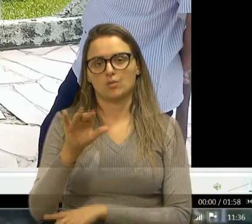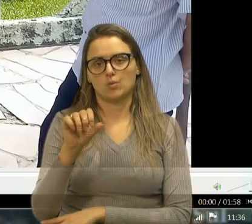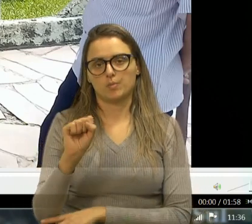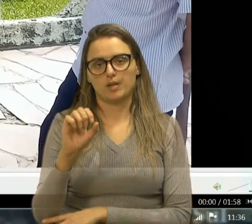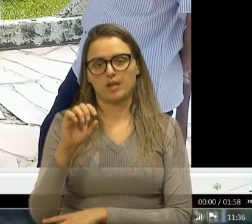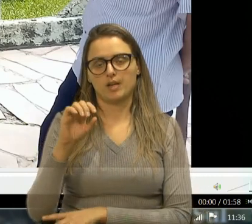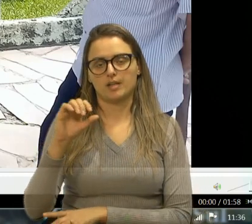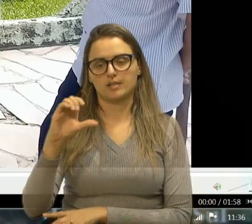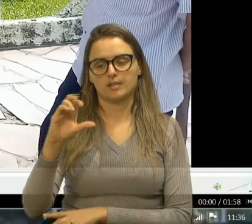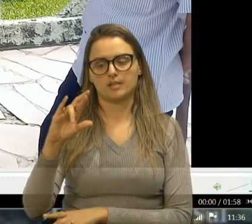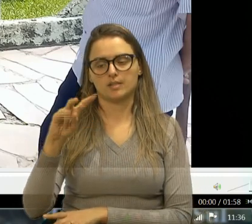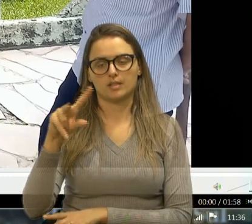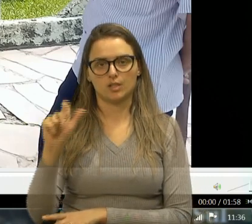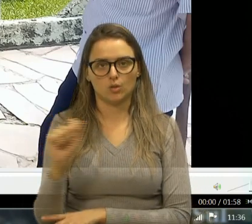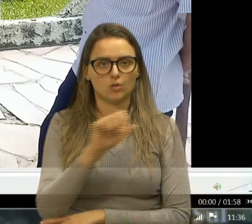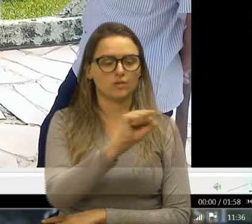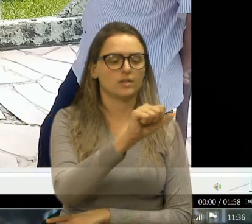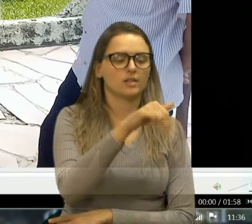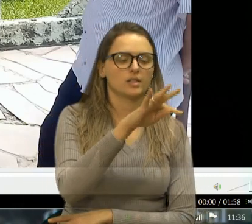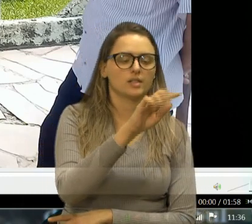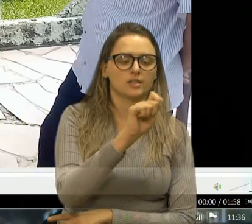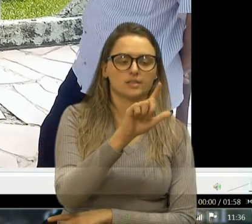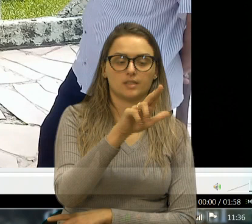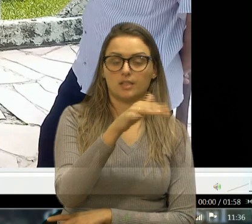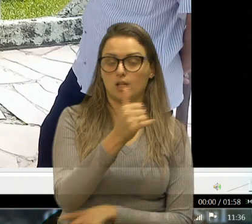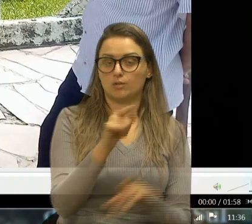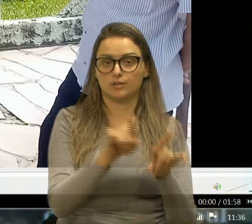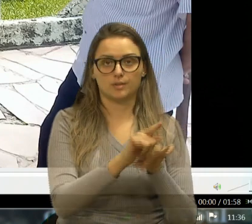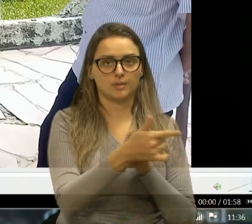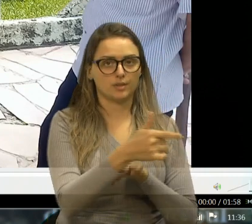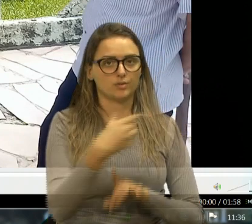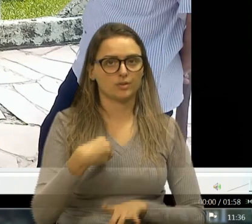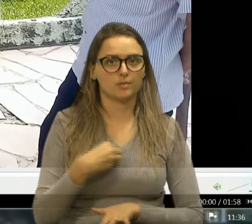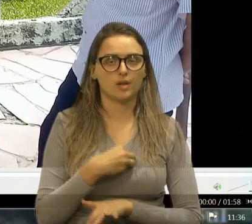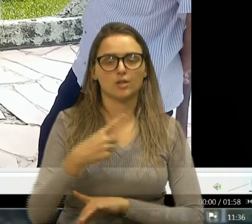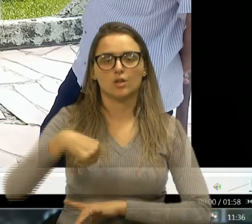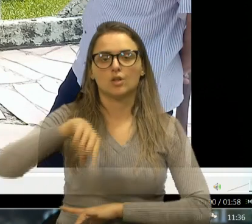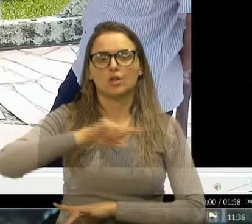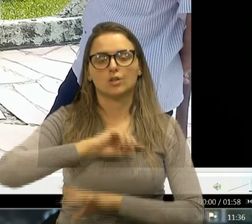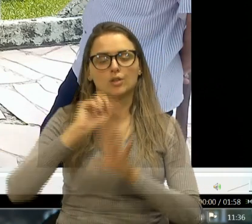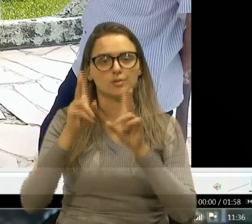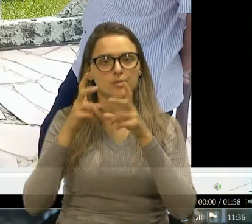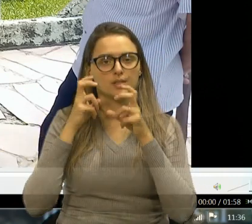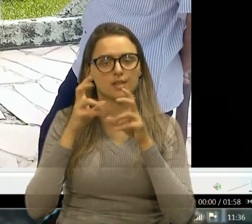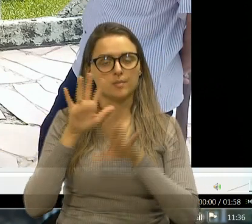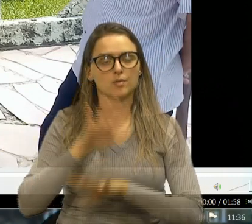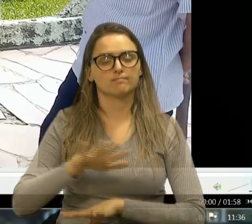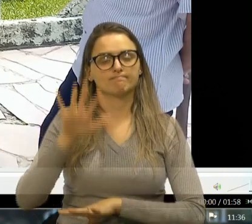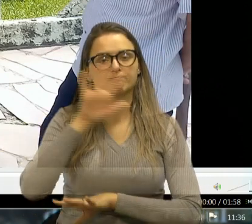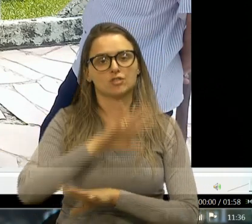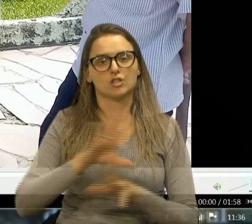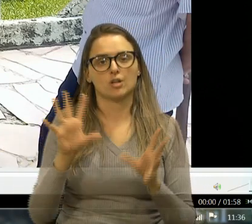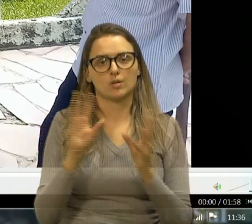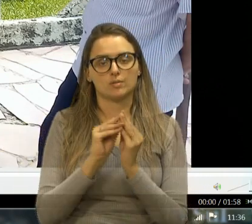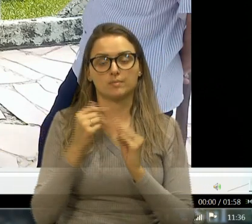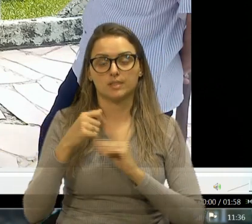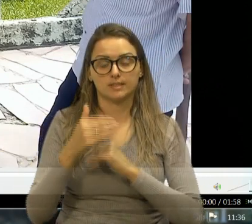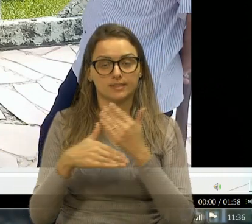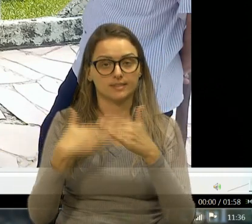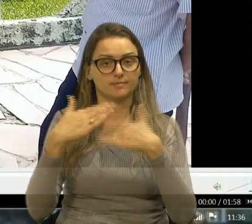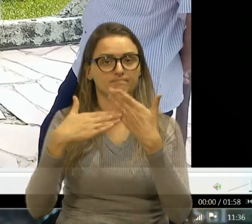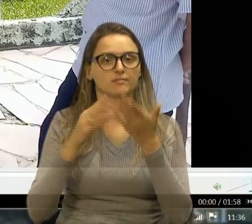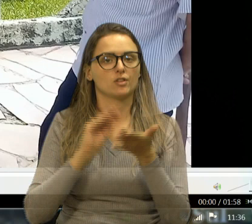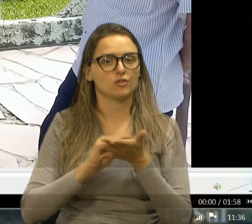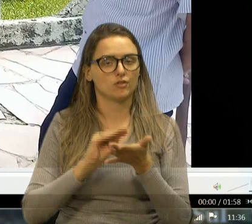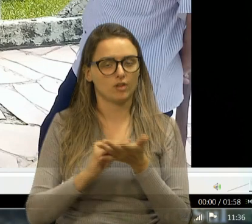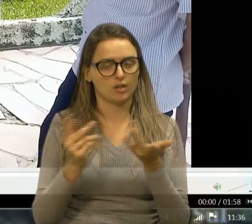mostrei aquela de Santa Lúcia. Então, percebemos, resumindo como um todo, que nós temos que avançar e muito nessa